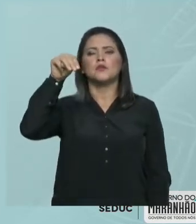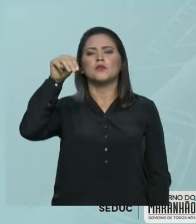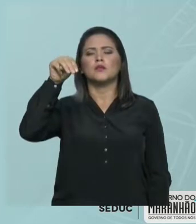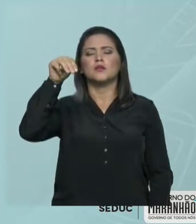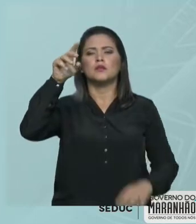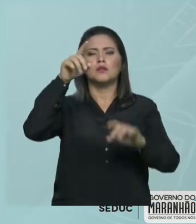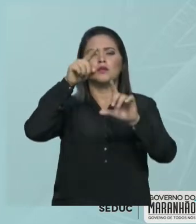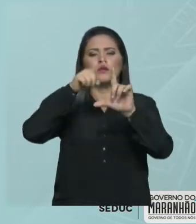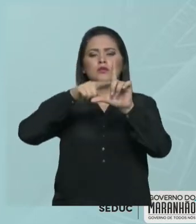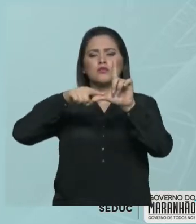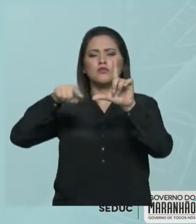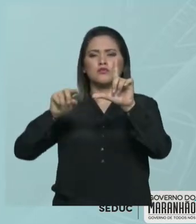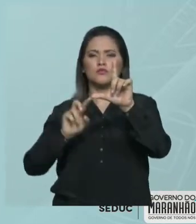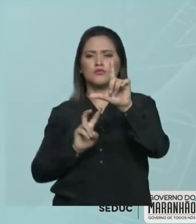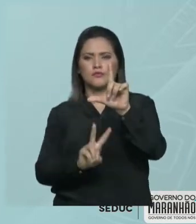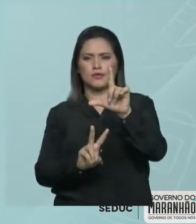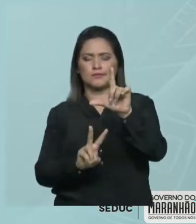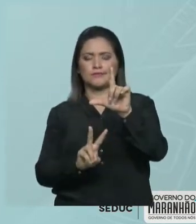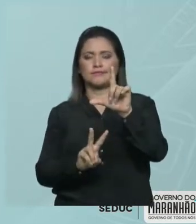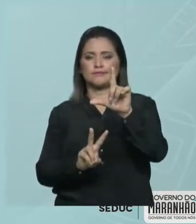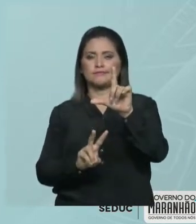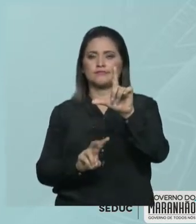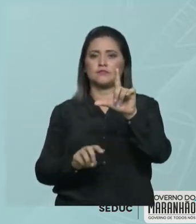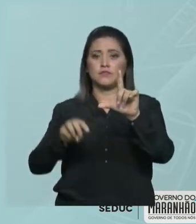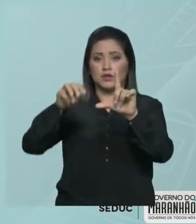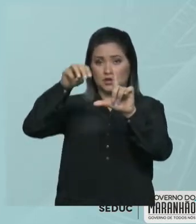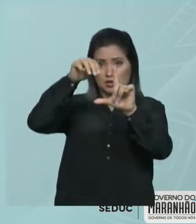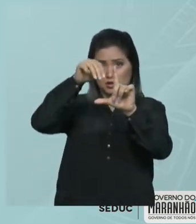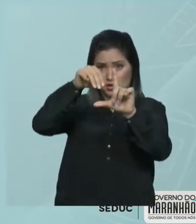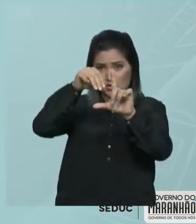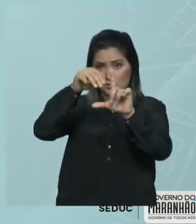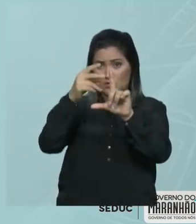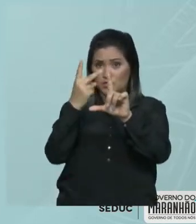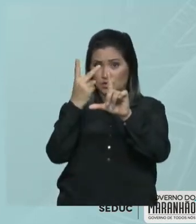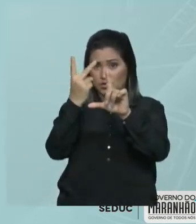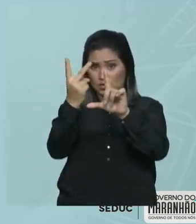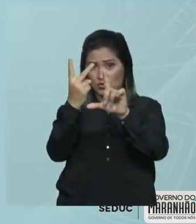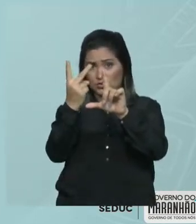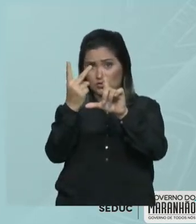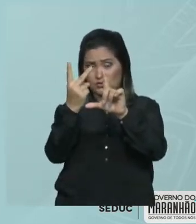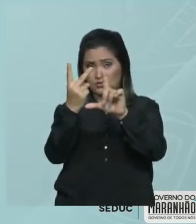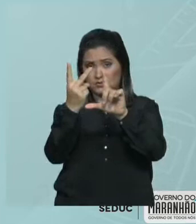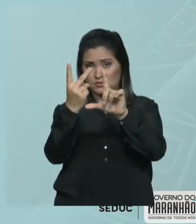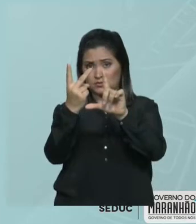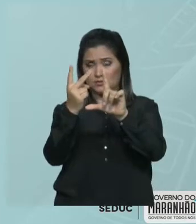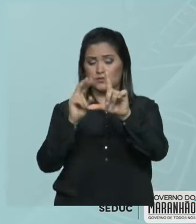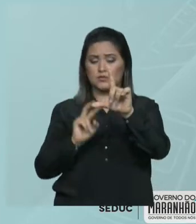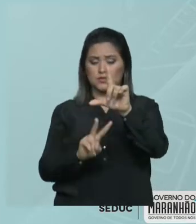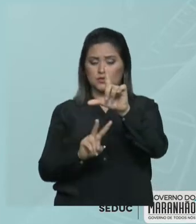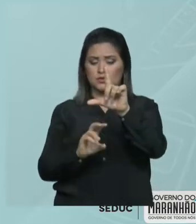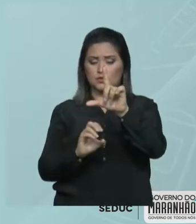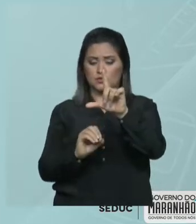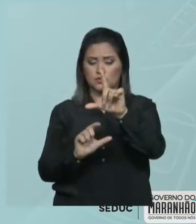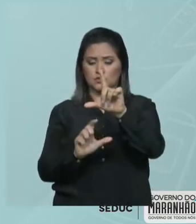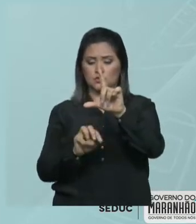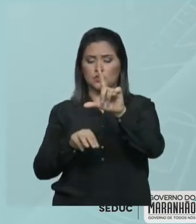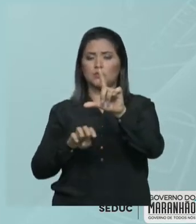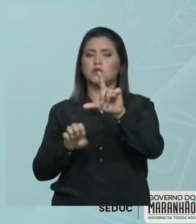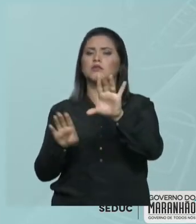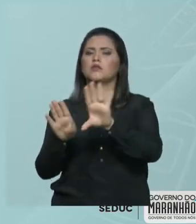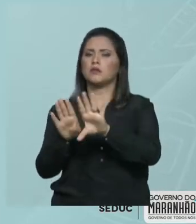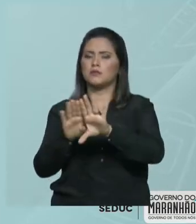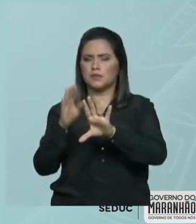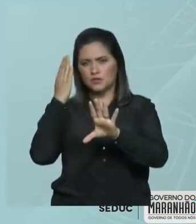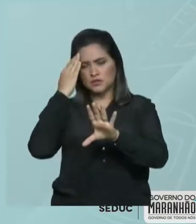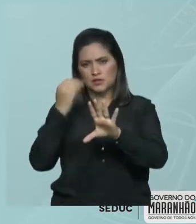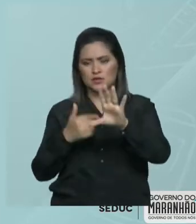solução. Ele, na questão, me deu a massa do soluto, que é 2 gramas, ok? O volume da solução, ele também me deu, que